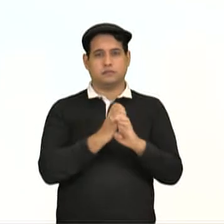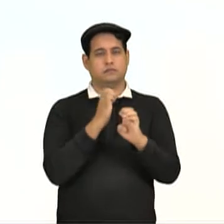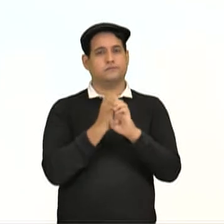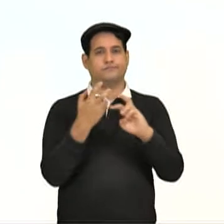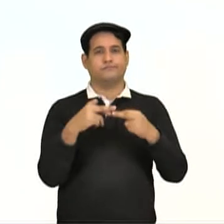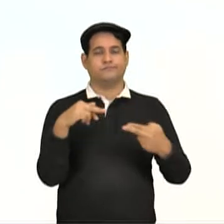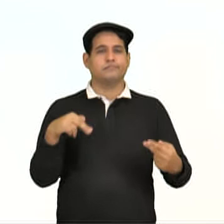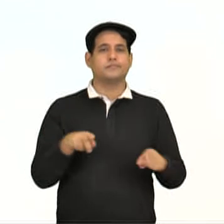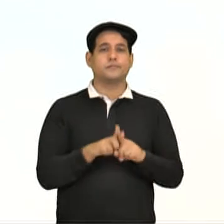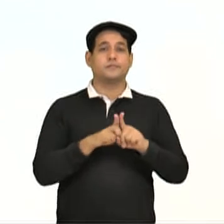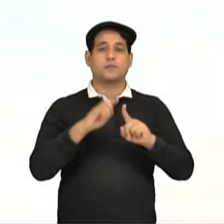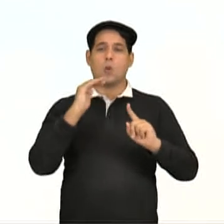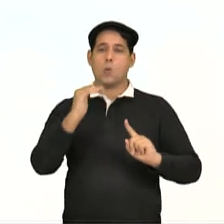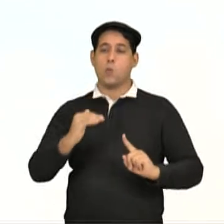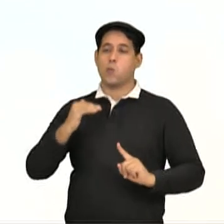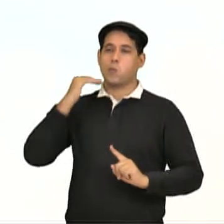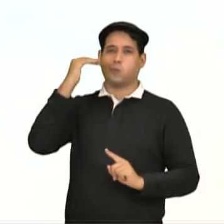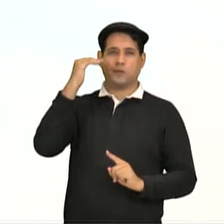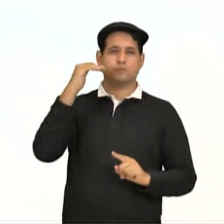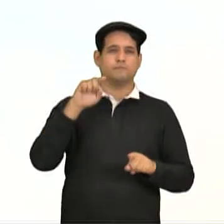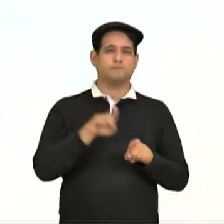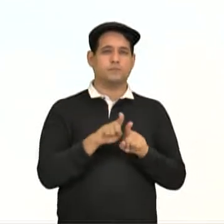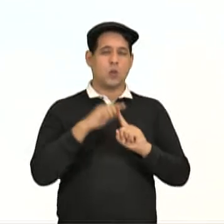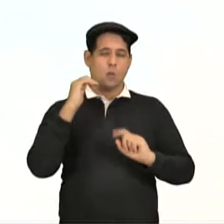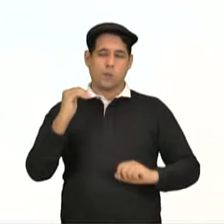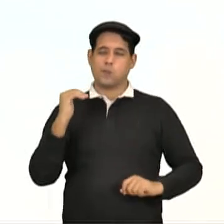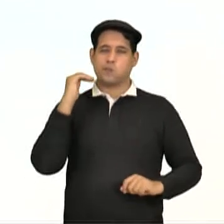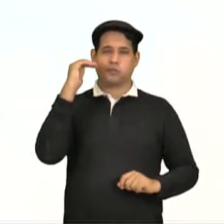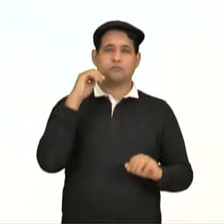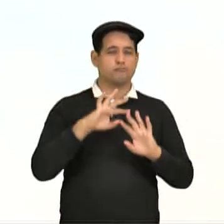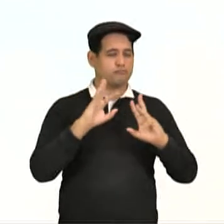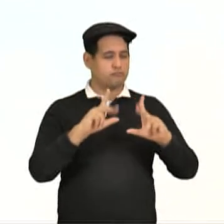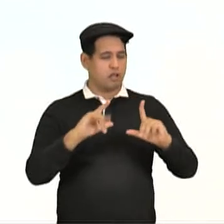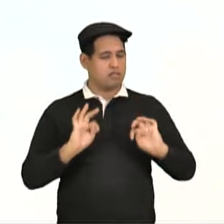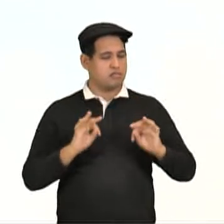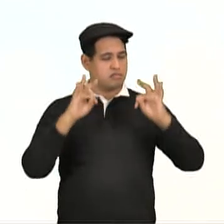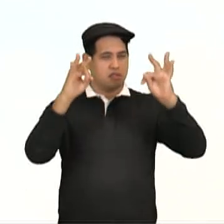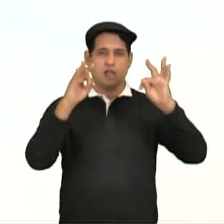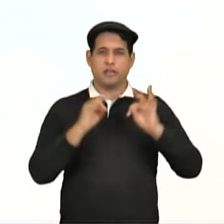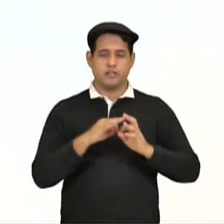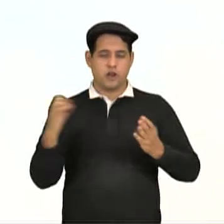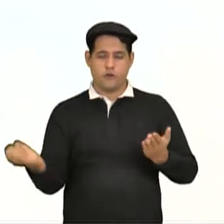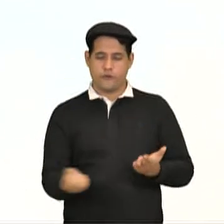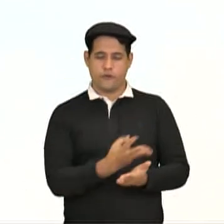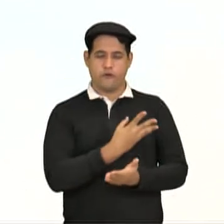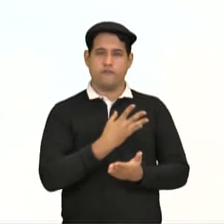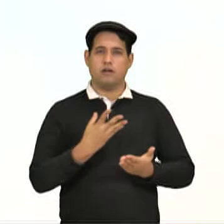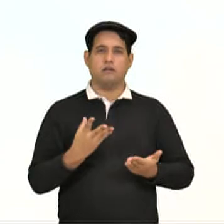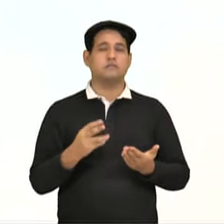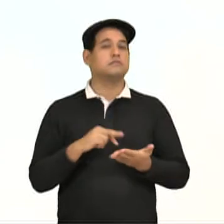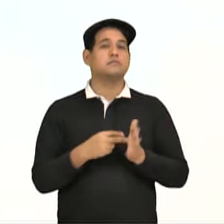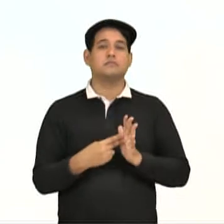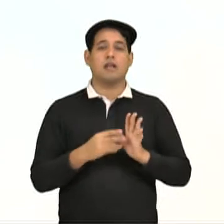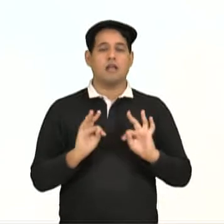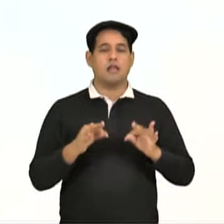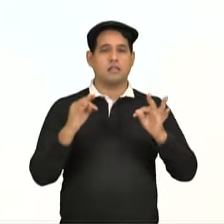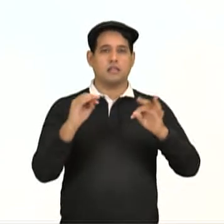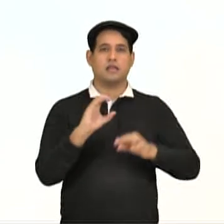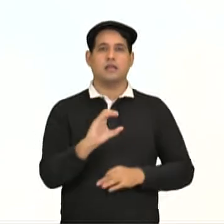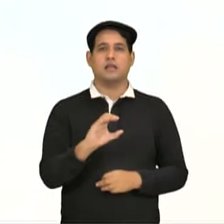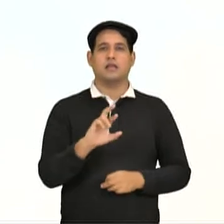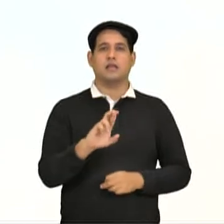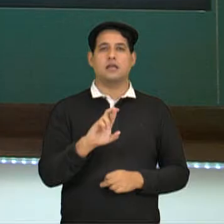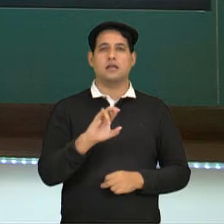O auge da engenharia genética, que é o topo dela, aquilo que a gente tem de técnica mais moderna hoje, é a técnica do CRISPR